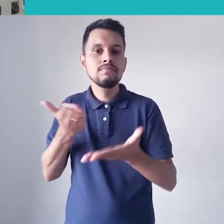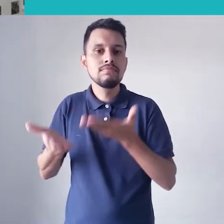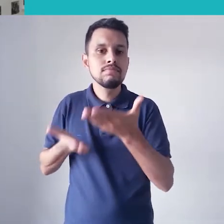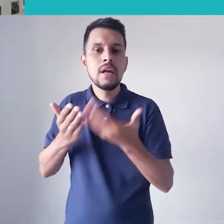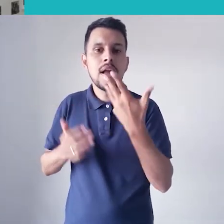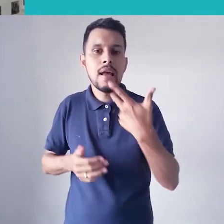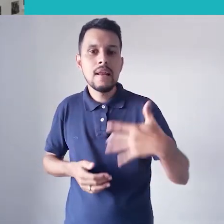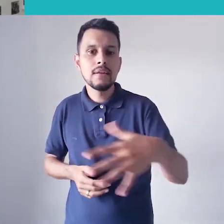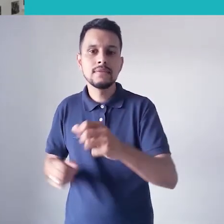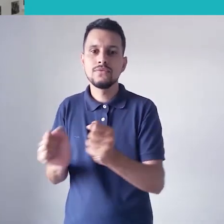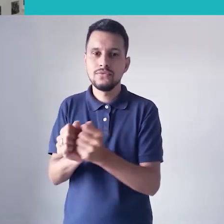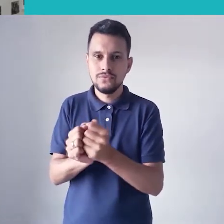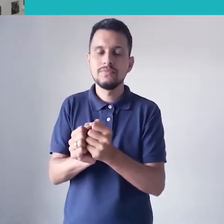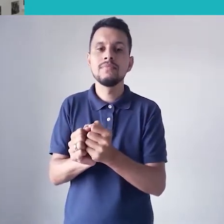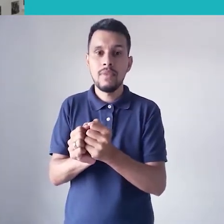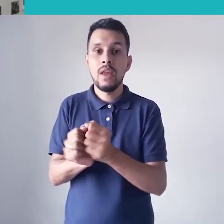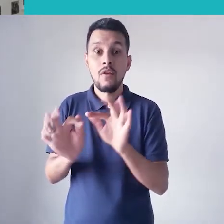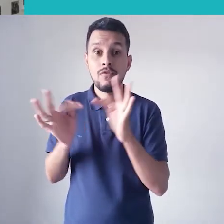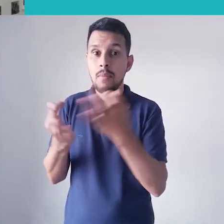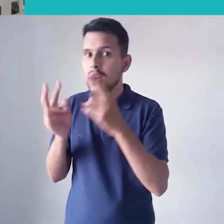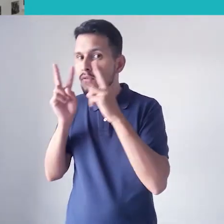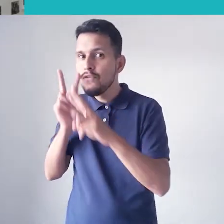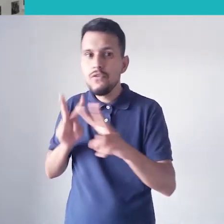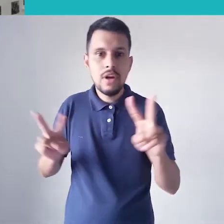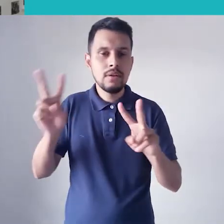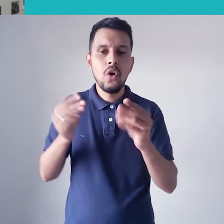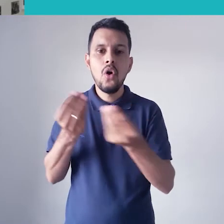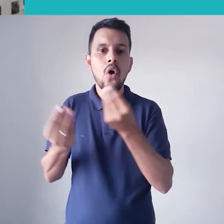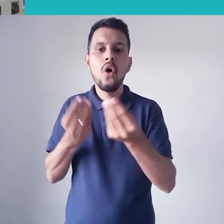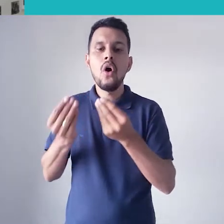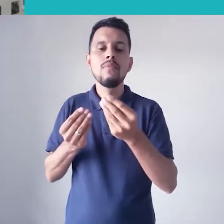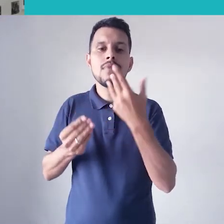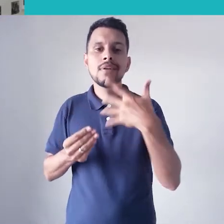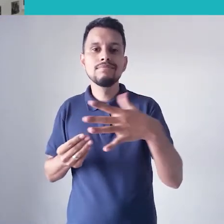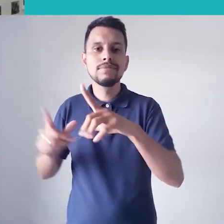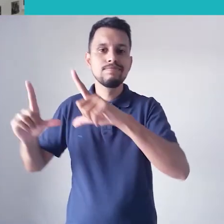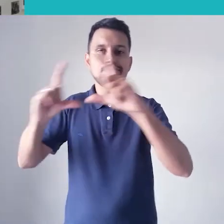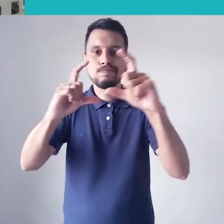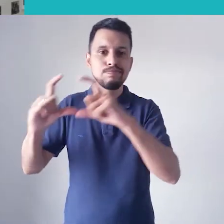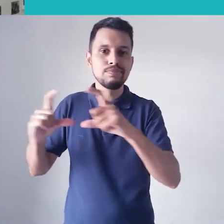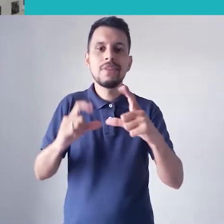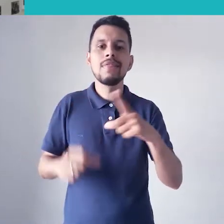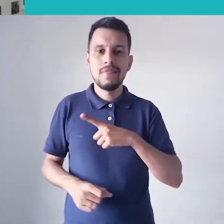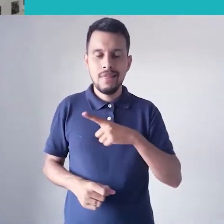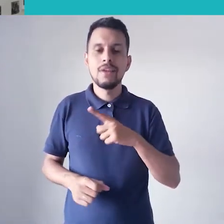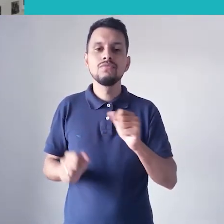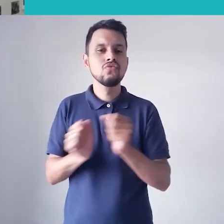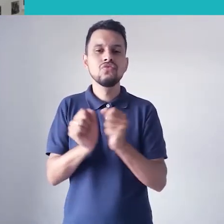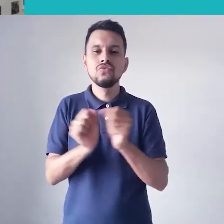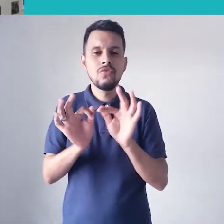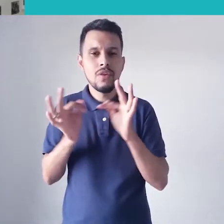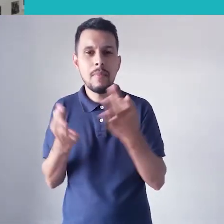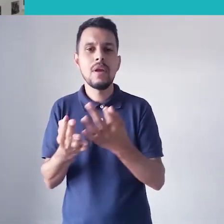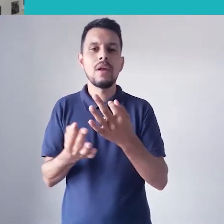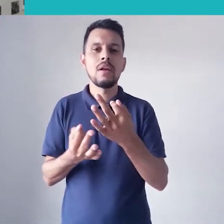fazer uma mediação com as próprias crianças. Então, às vezes, vem todo o trabalho que foi desenvolvido durante o ano numa exposição que acaba